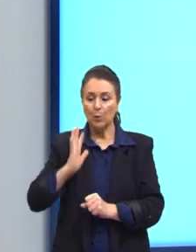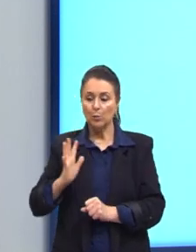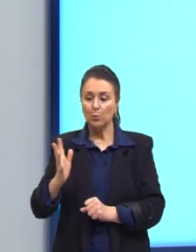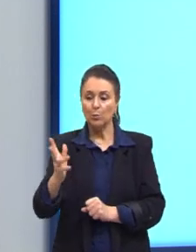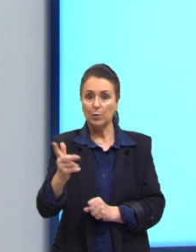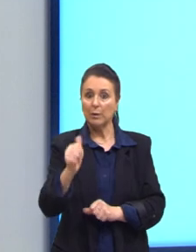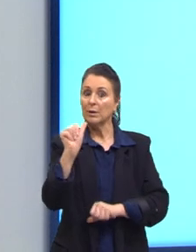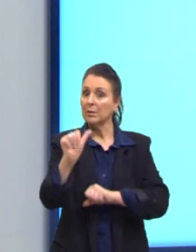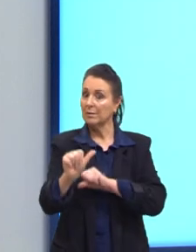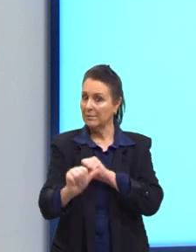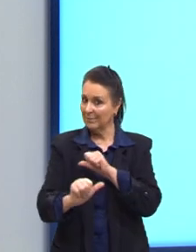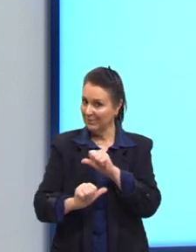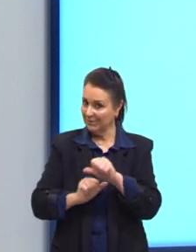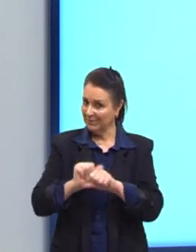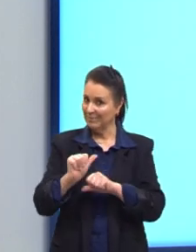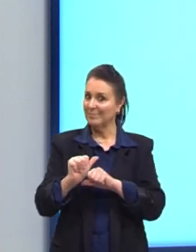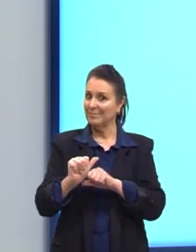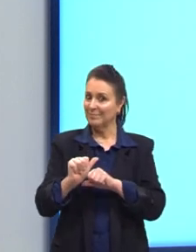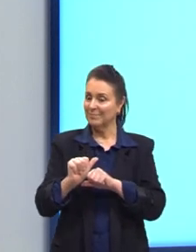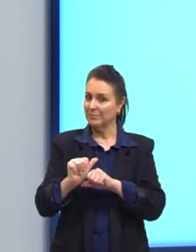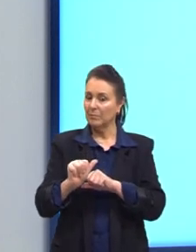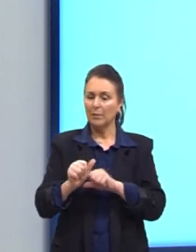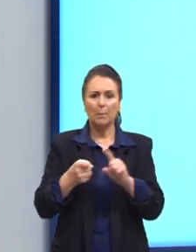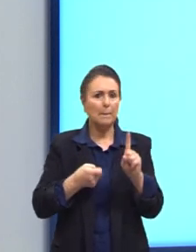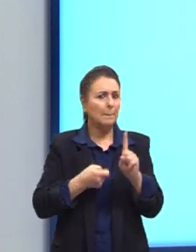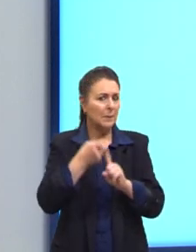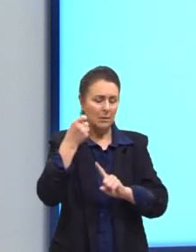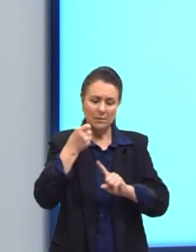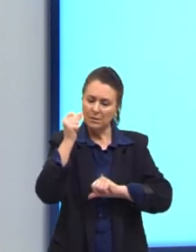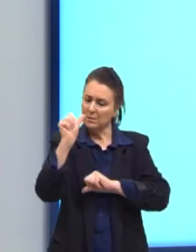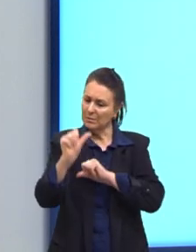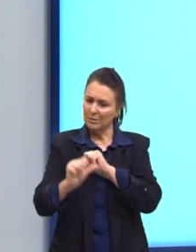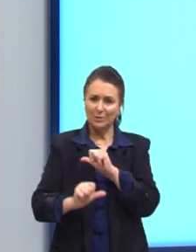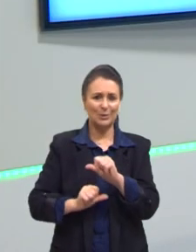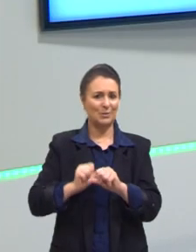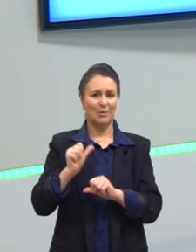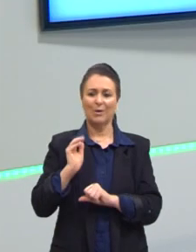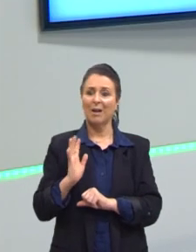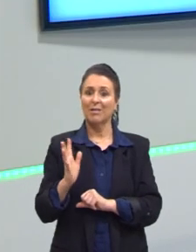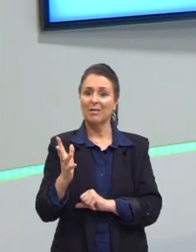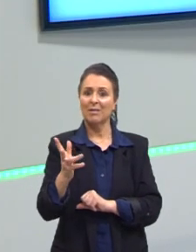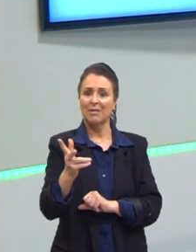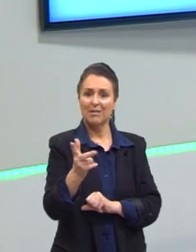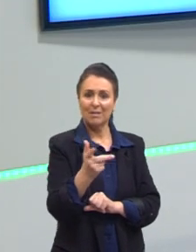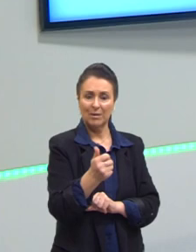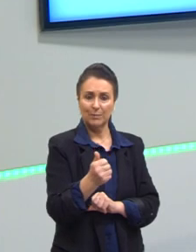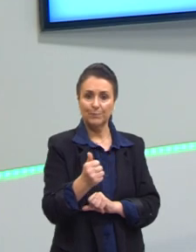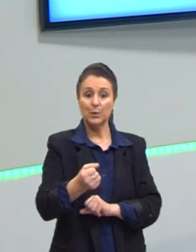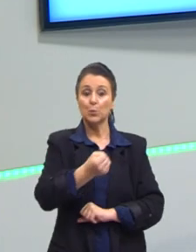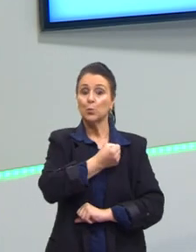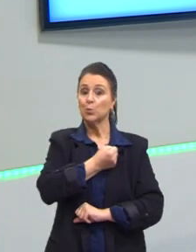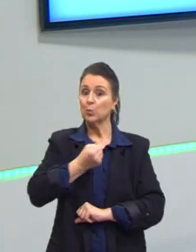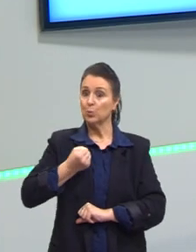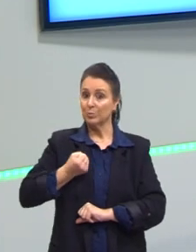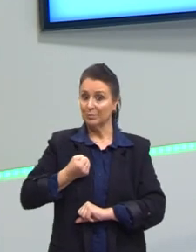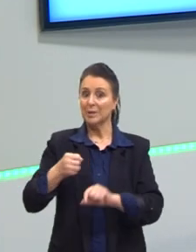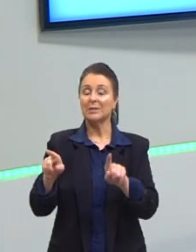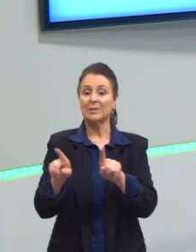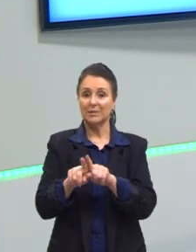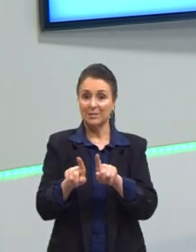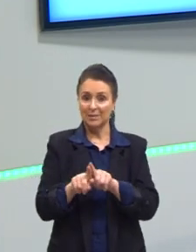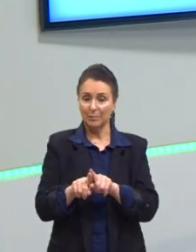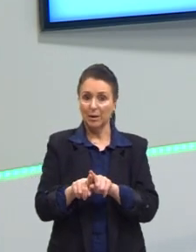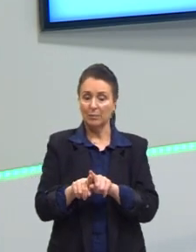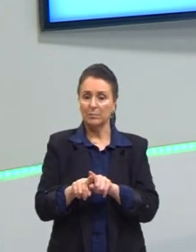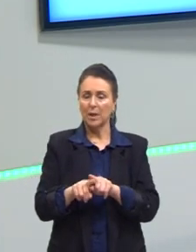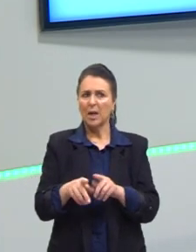mudam, em meses eles mudam, o que dirá em anos. Os números, que a gente pode dizer aí que